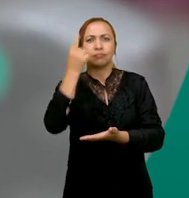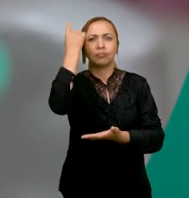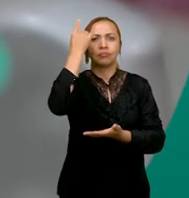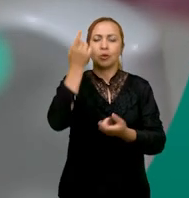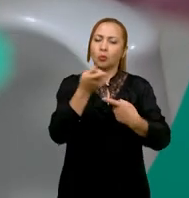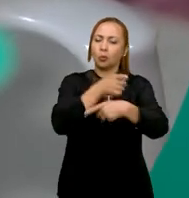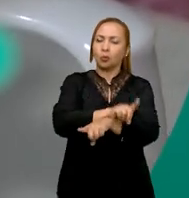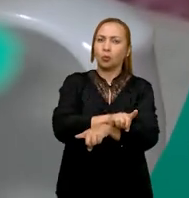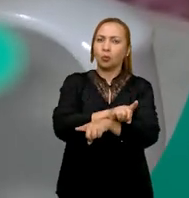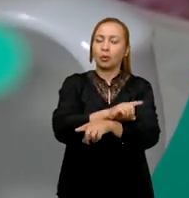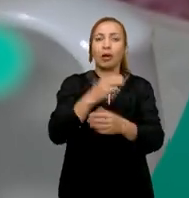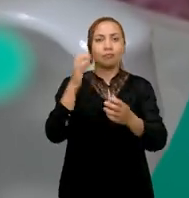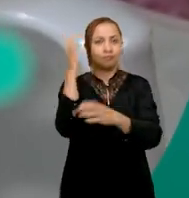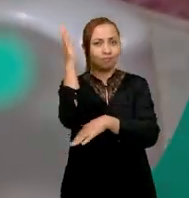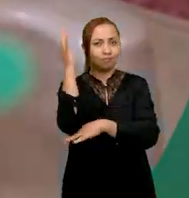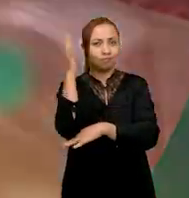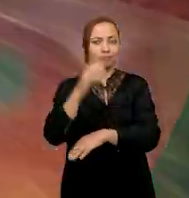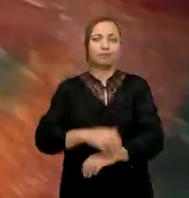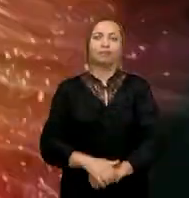à preferência da espécie.